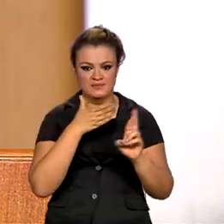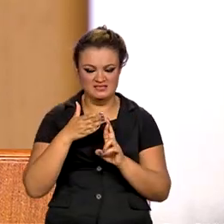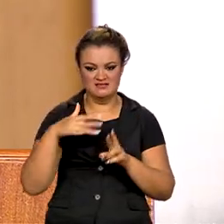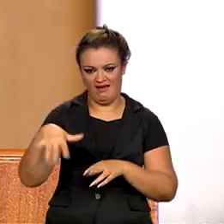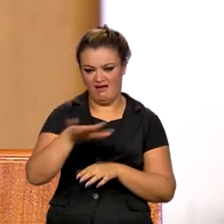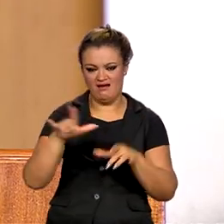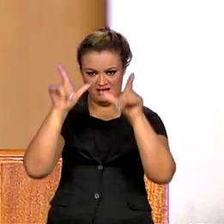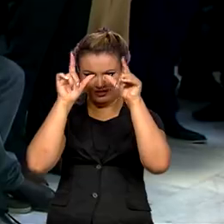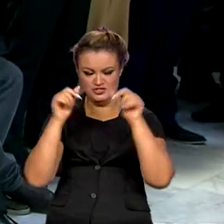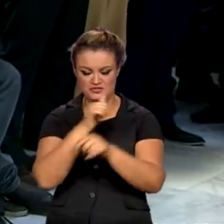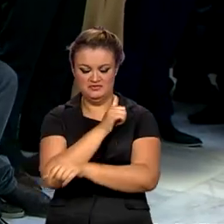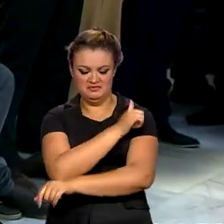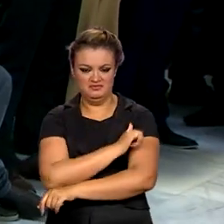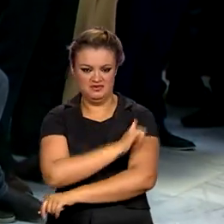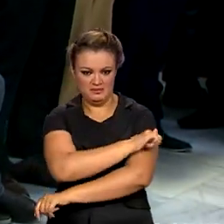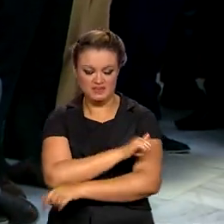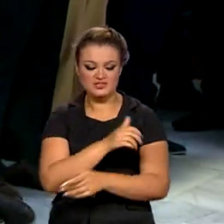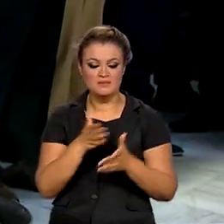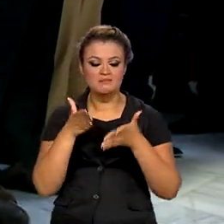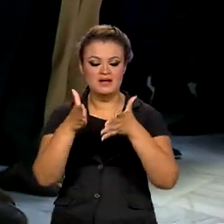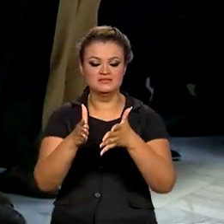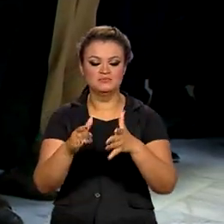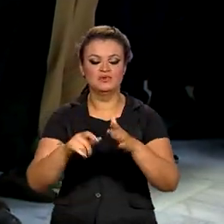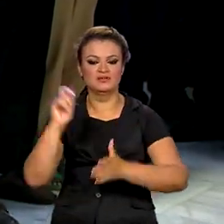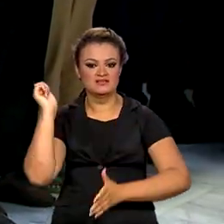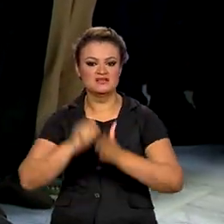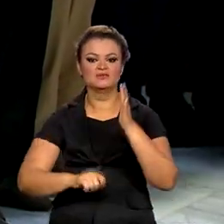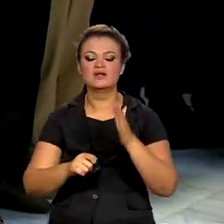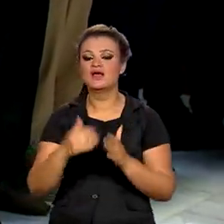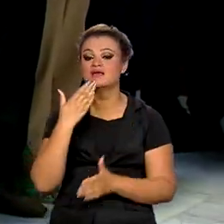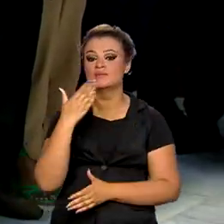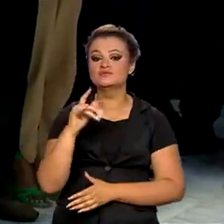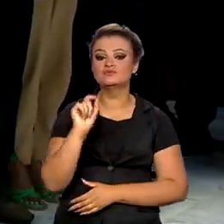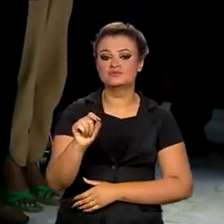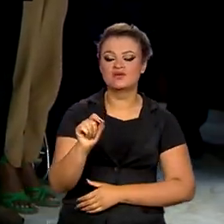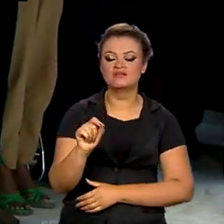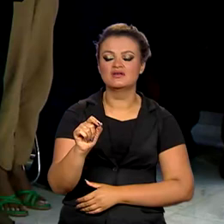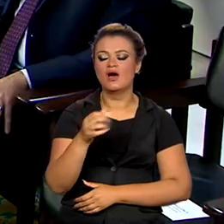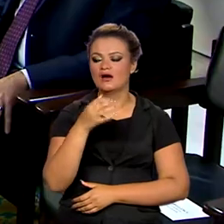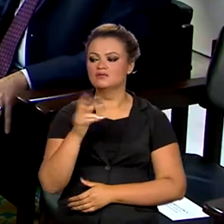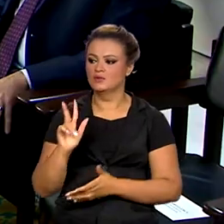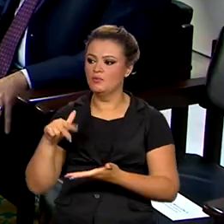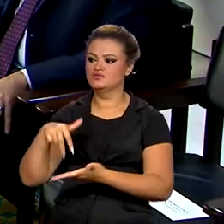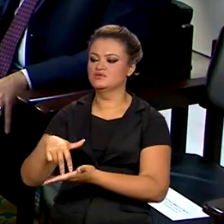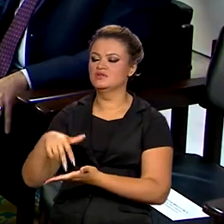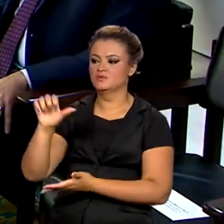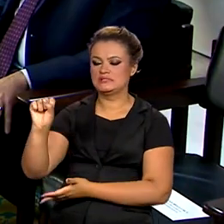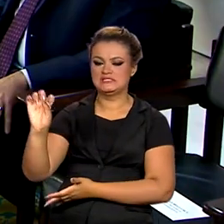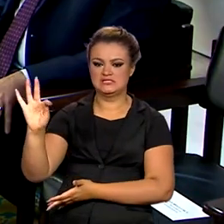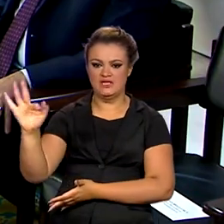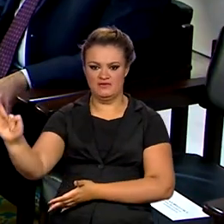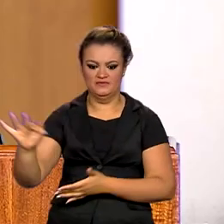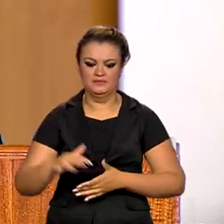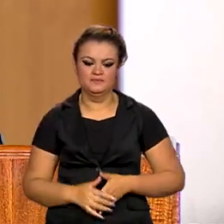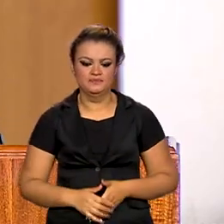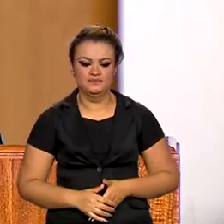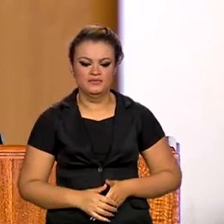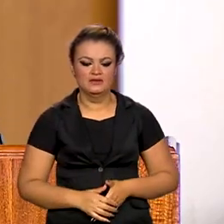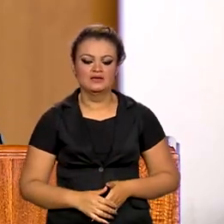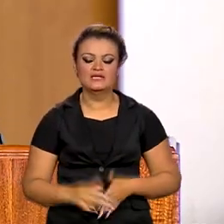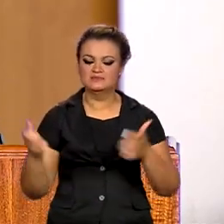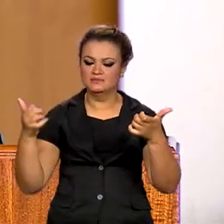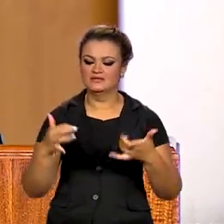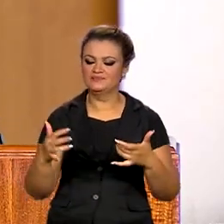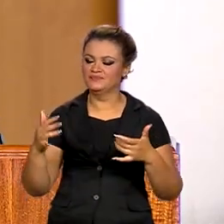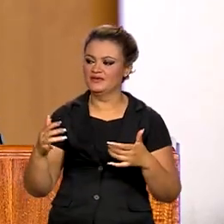categoria participaram da cerimônia de assinatura e pediram também um posicionamento do Supremo Tribunal Federal. Agora nós